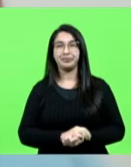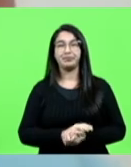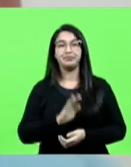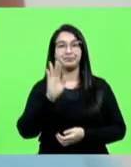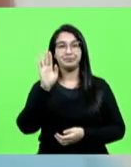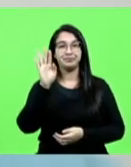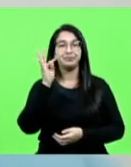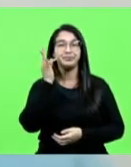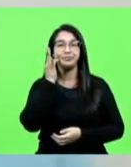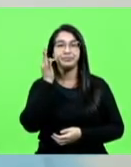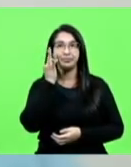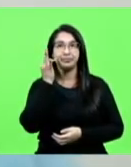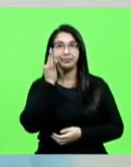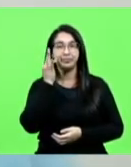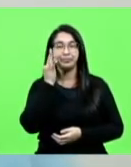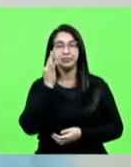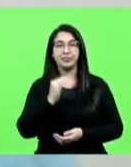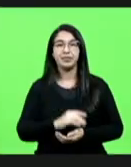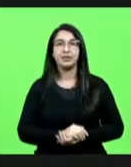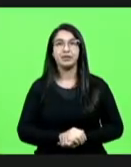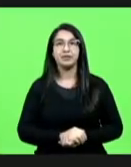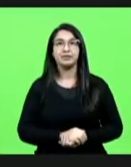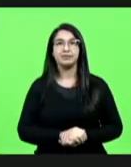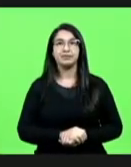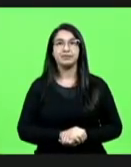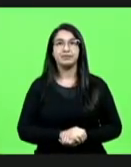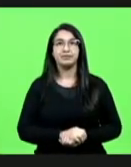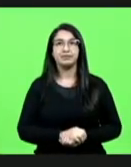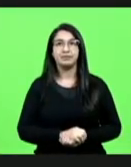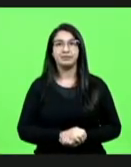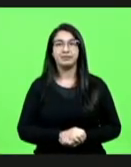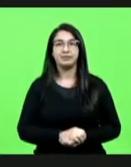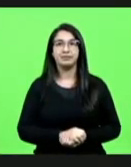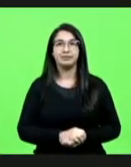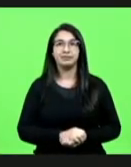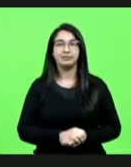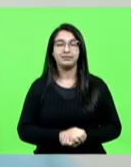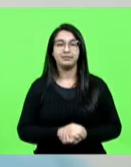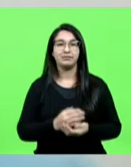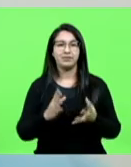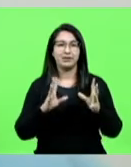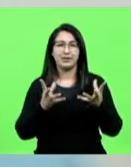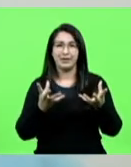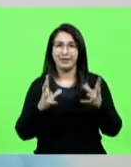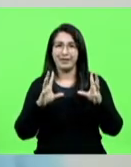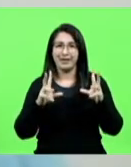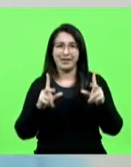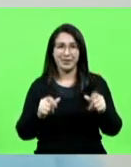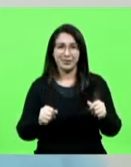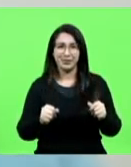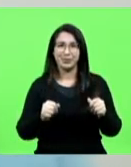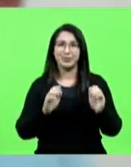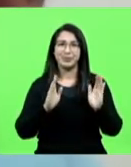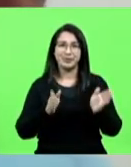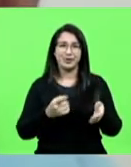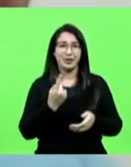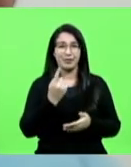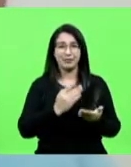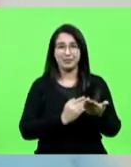deputado votar comigo, quem vai votar, deputado? Não dá para tu querer tudo também hoje, você já teve um aprovado.